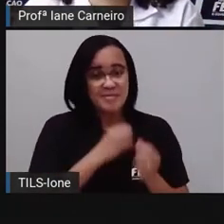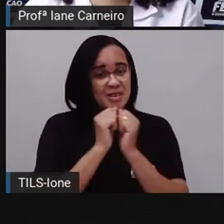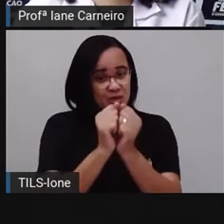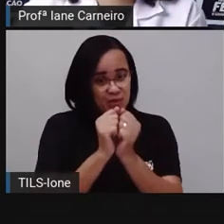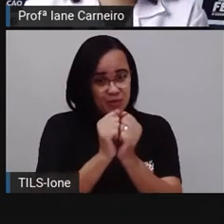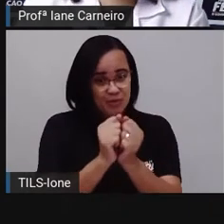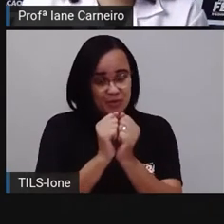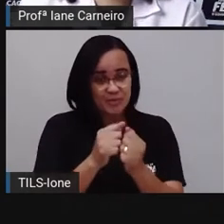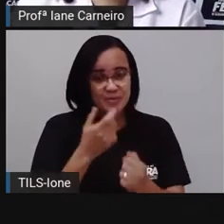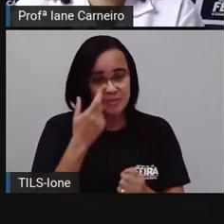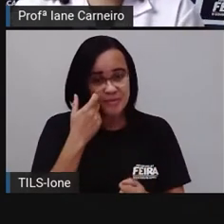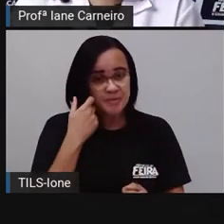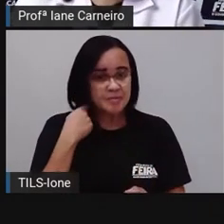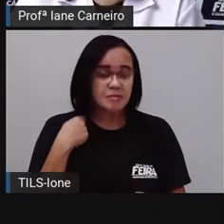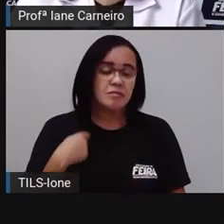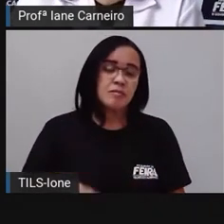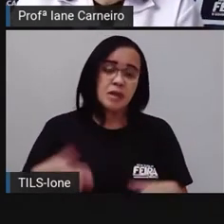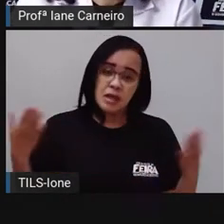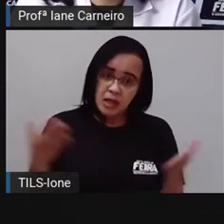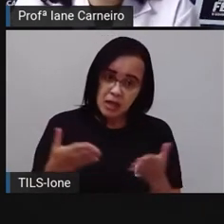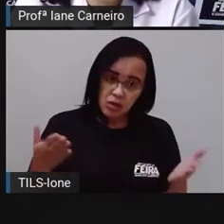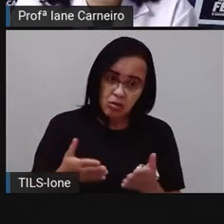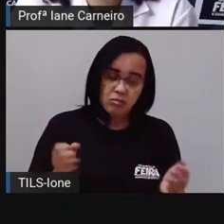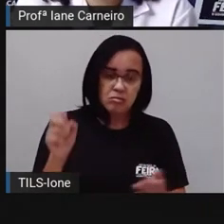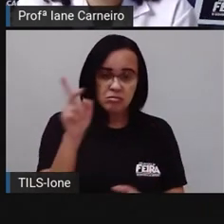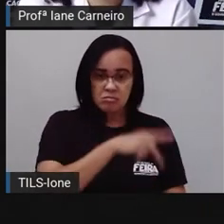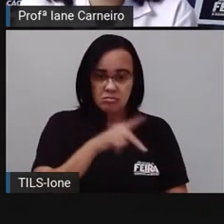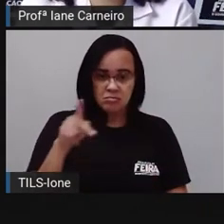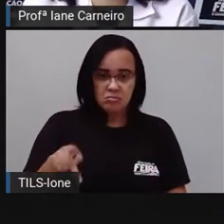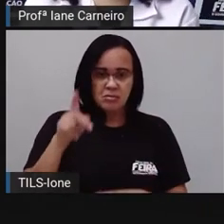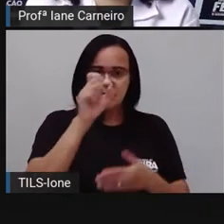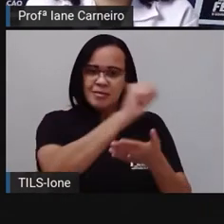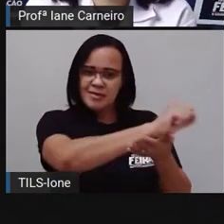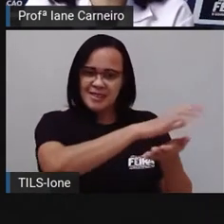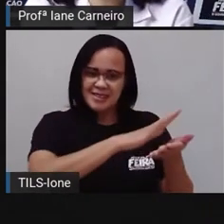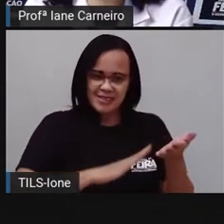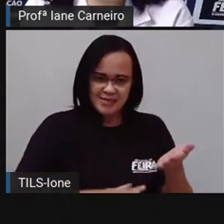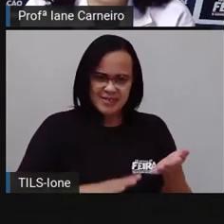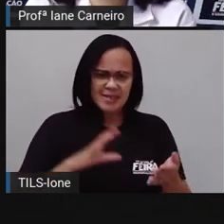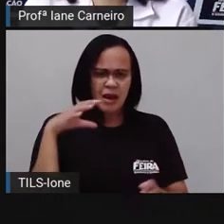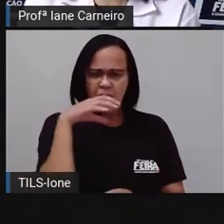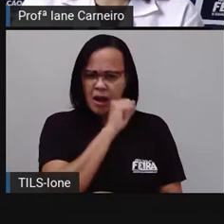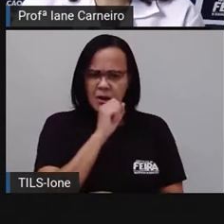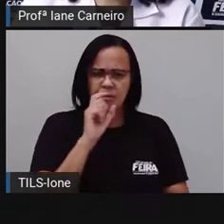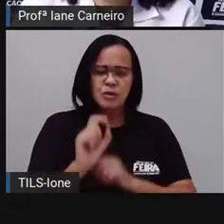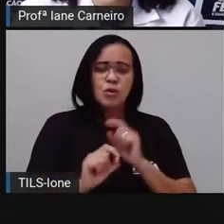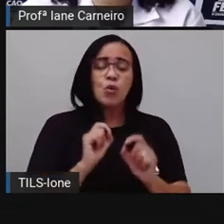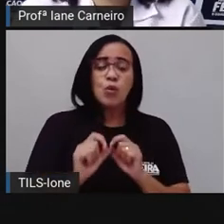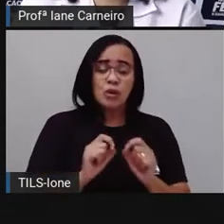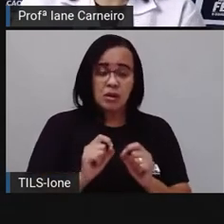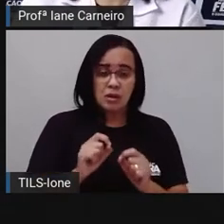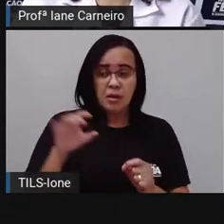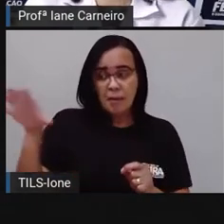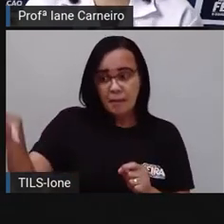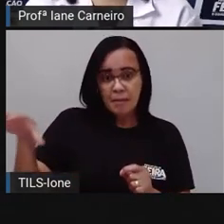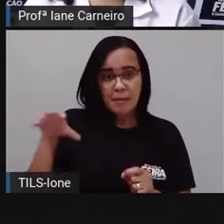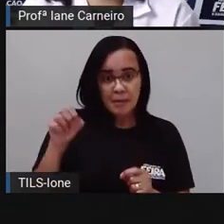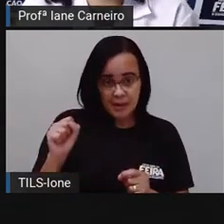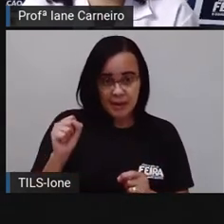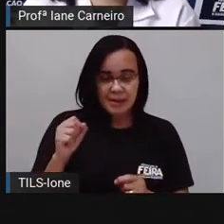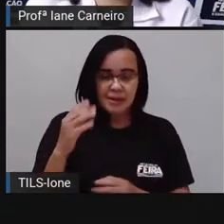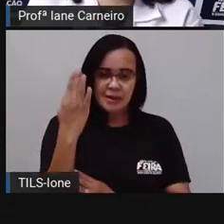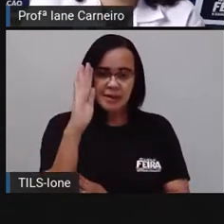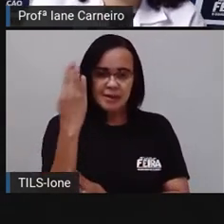Então, a PRO trouxe aqui agora uma atividade para vocês. Então, rapidinho aí, se você puder, pega aí um